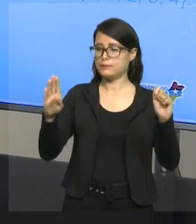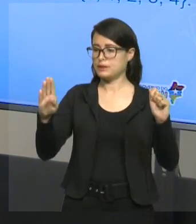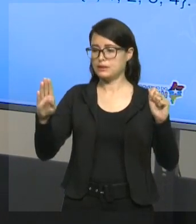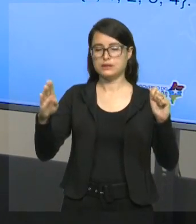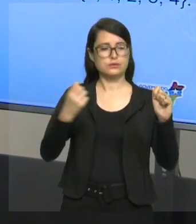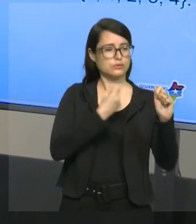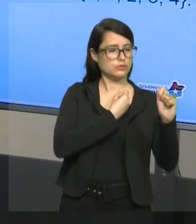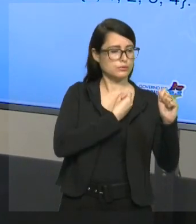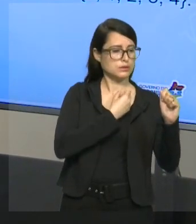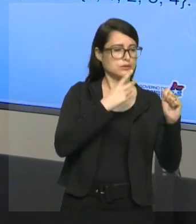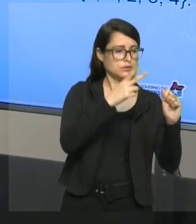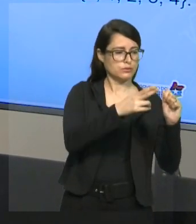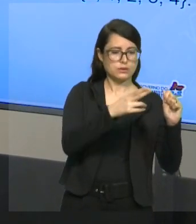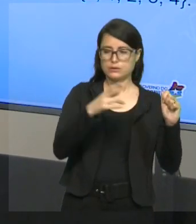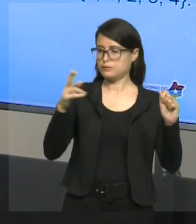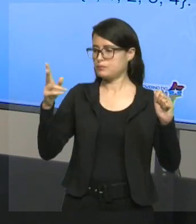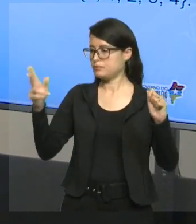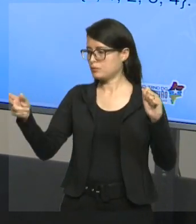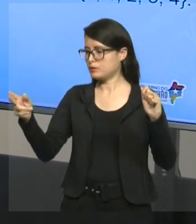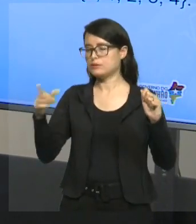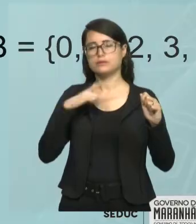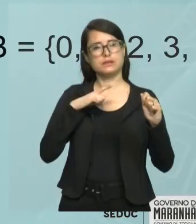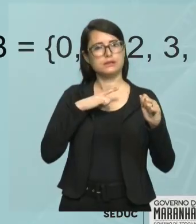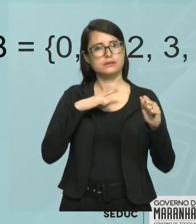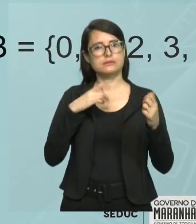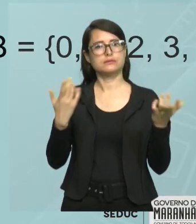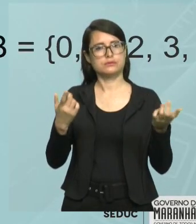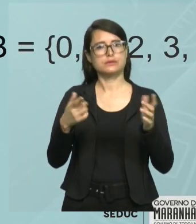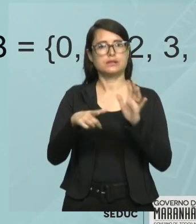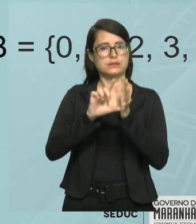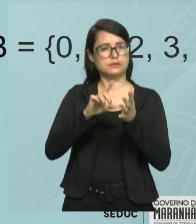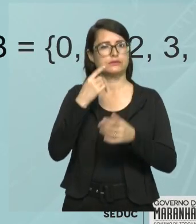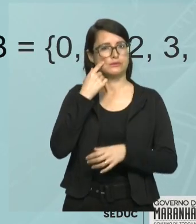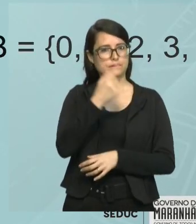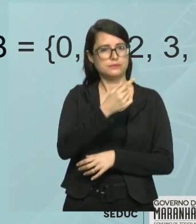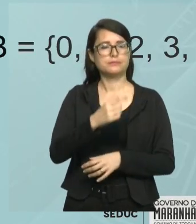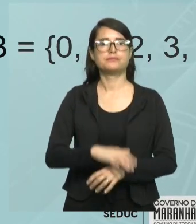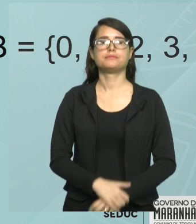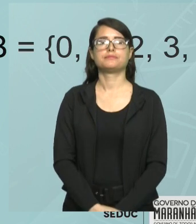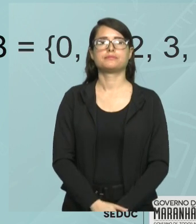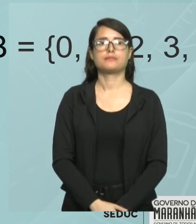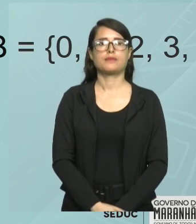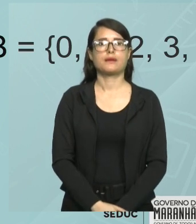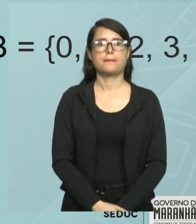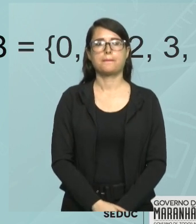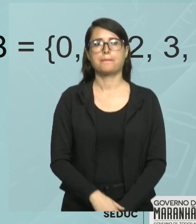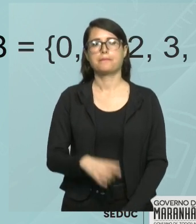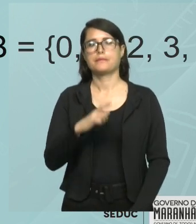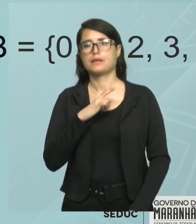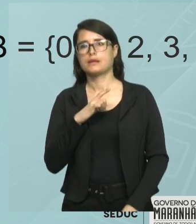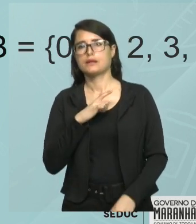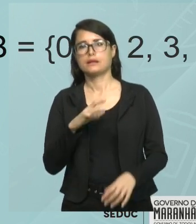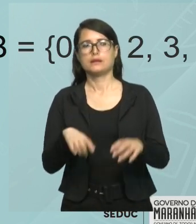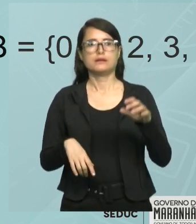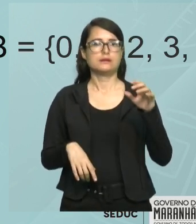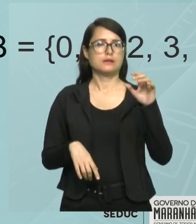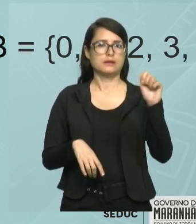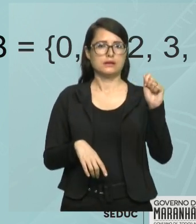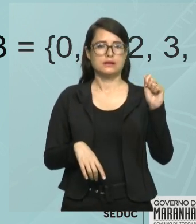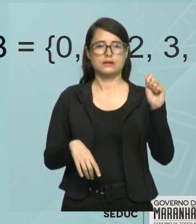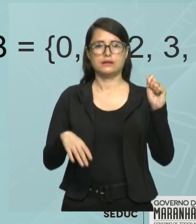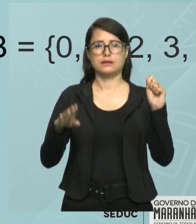Então, vamos lá. Exemplo, sejam os conjuntos A e o conjunto B. Estou pegando os mesmos conjuntos do exemplo anterior.